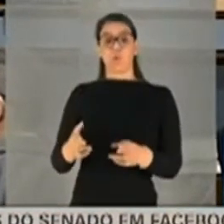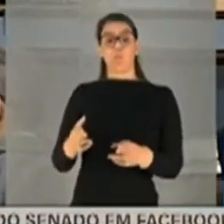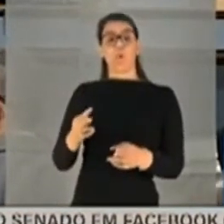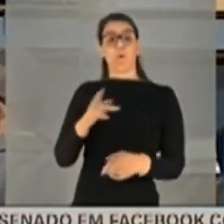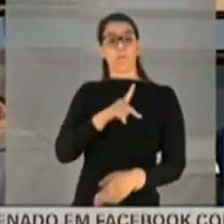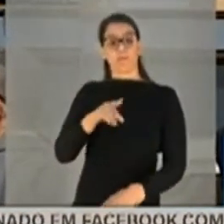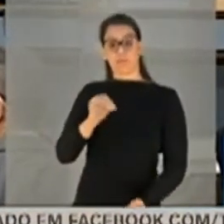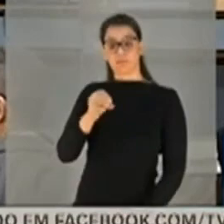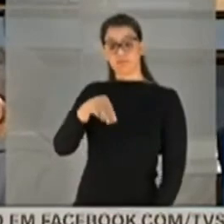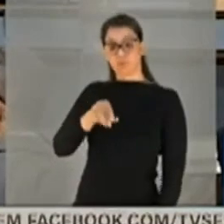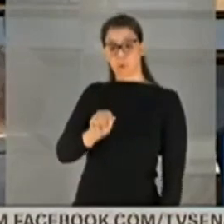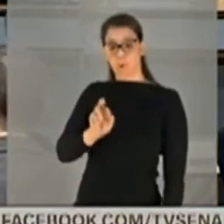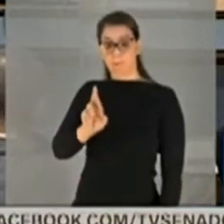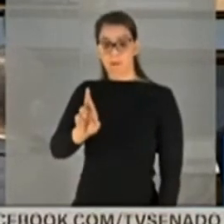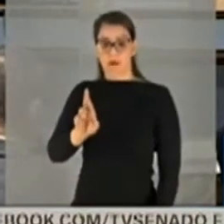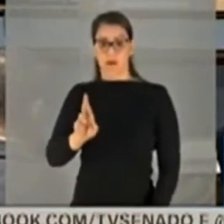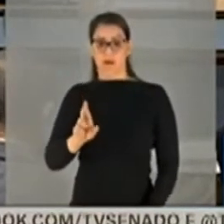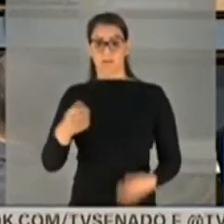Supremo.